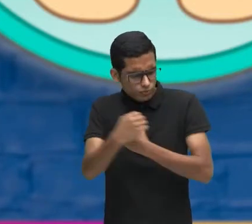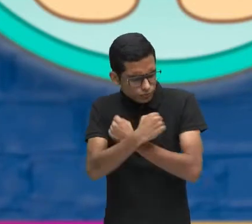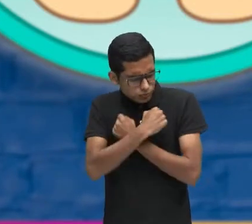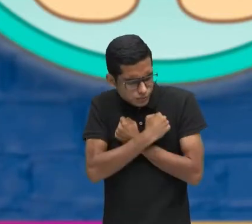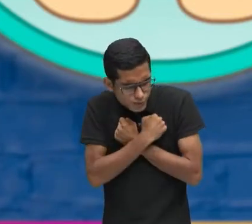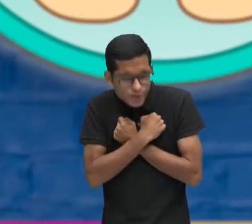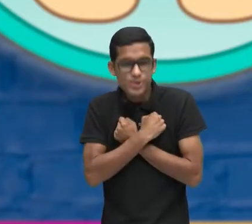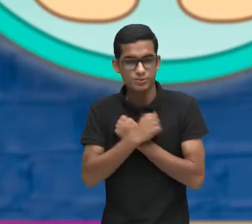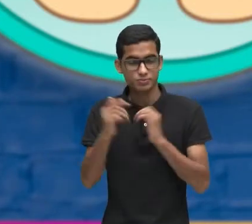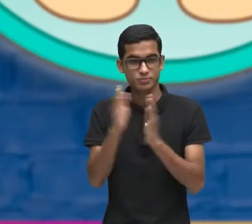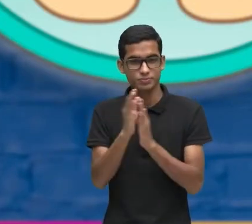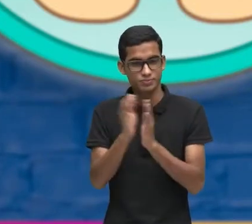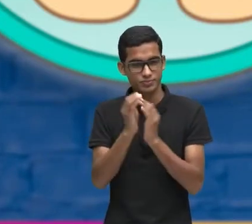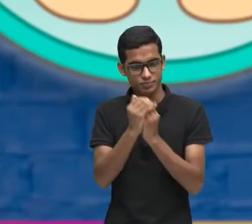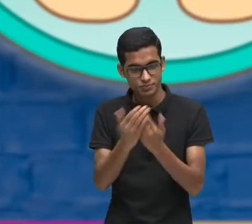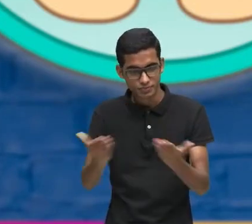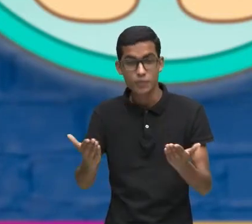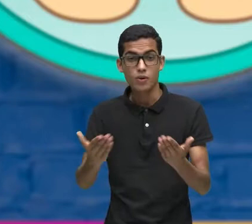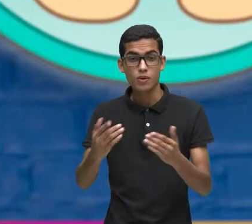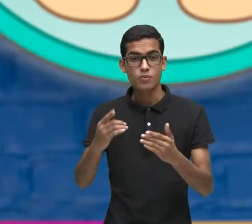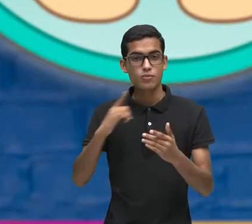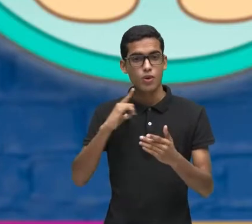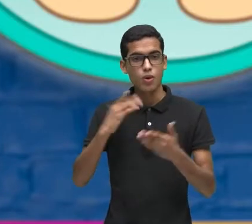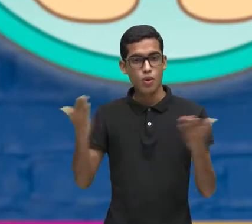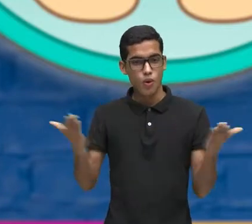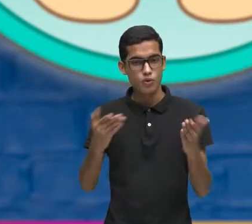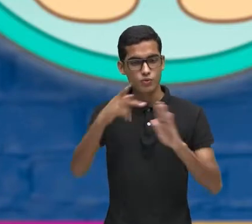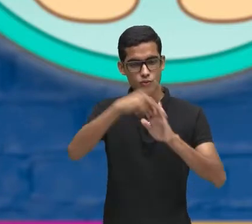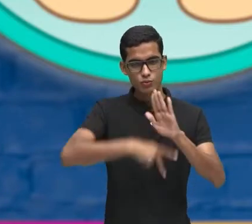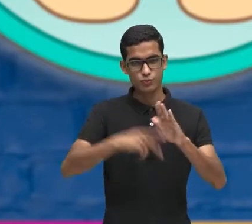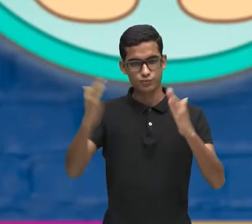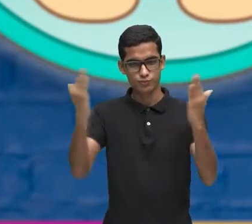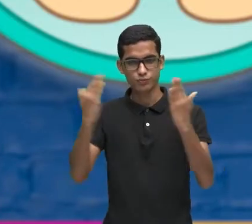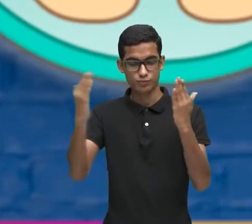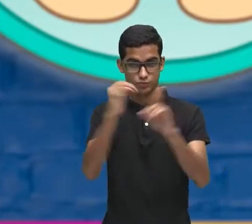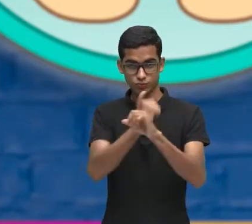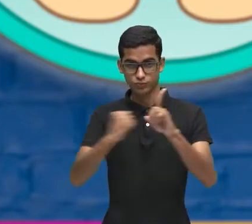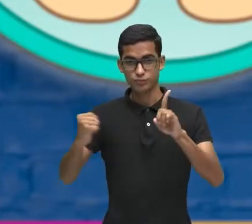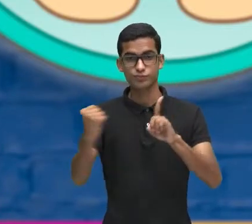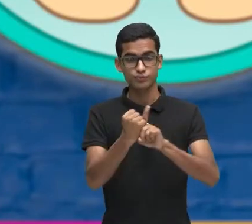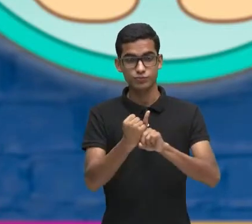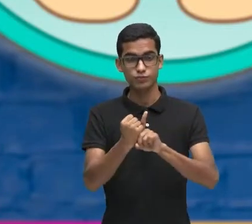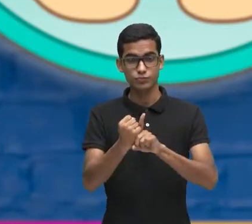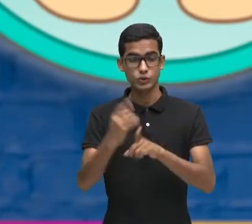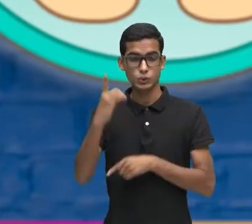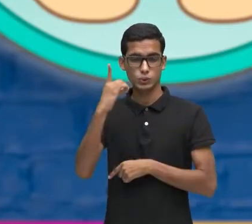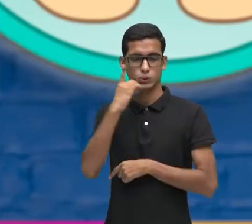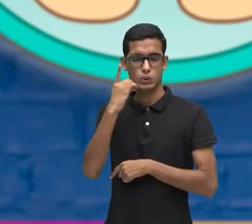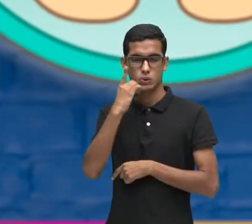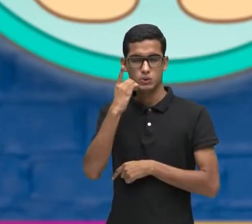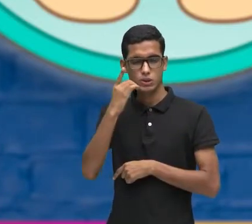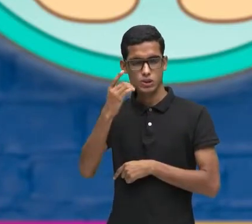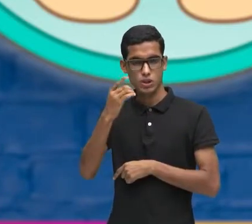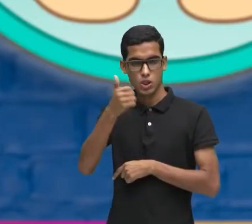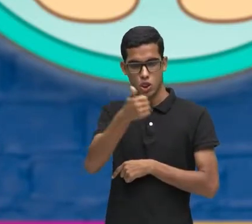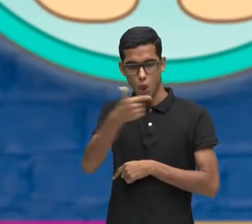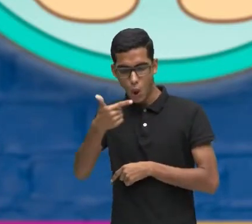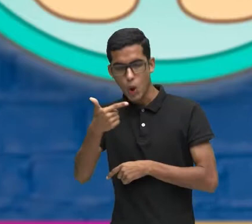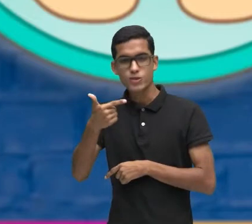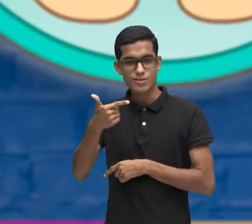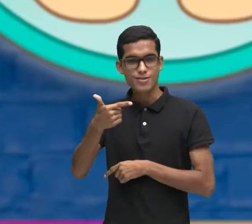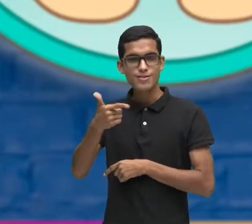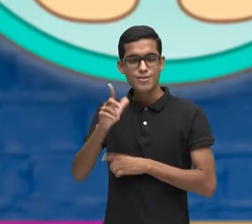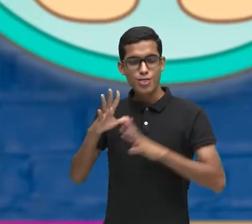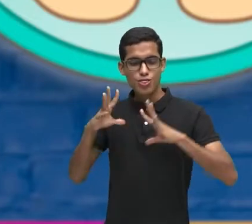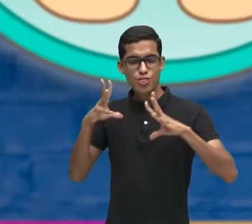Homenageado Pelo nosso programa psicossocial E nesse dia Onde todas as crianças, né? A gente